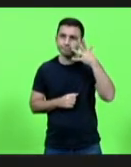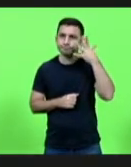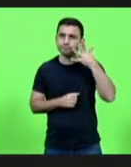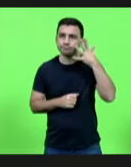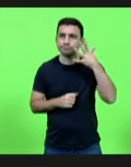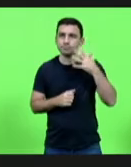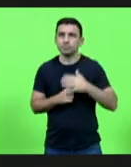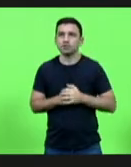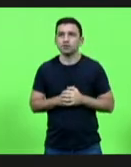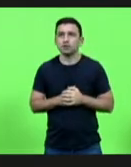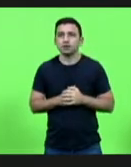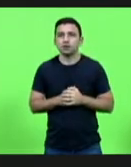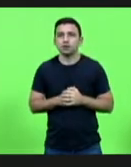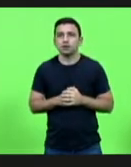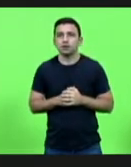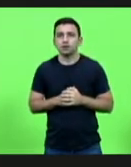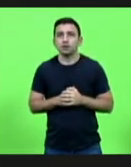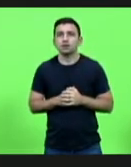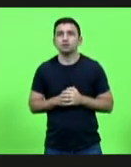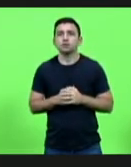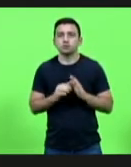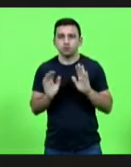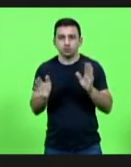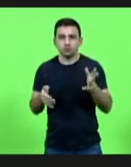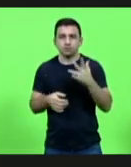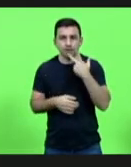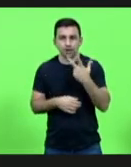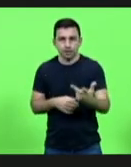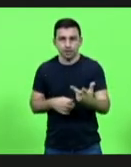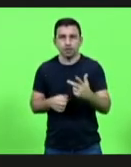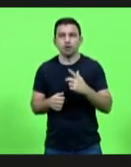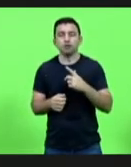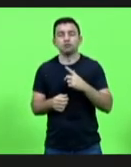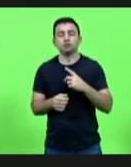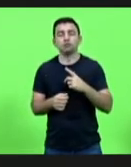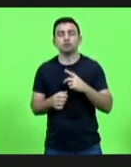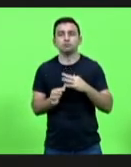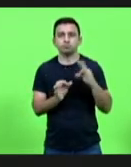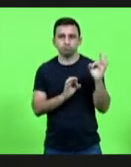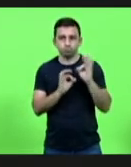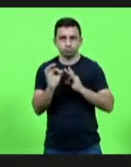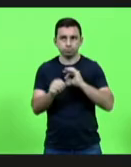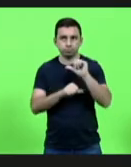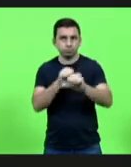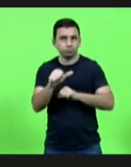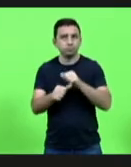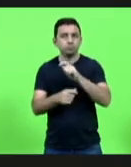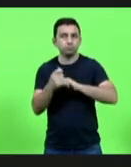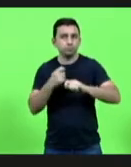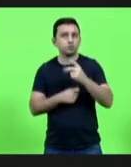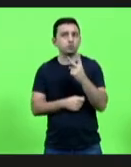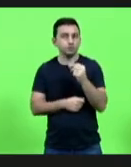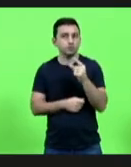O seguinte, foi falado na reforma administrativa que a gente teve em 2019 sobre,